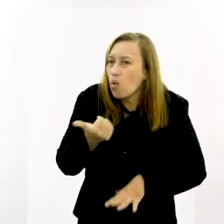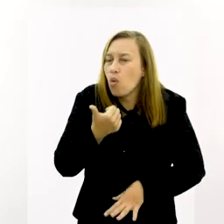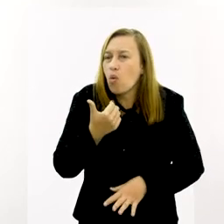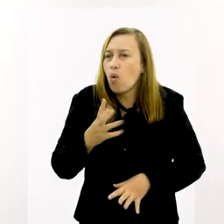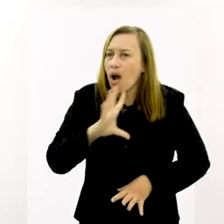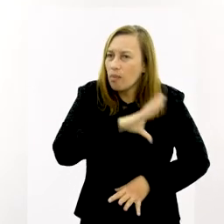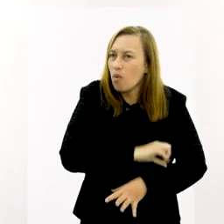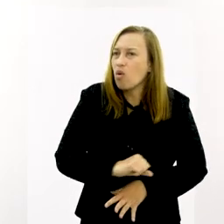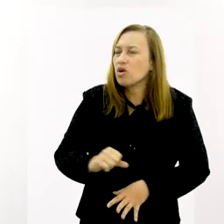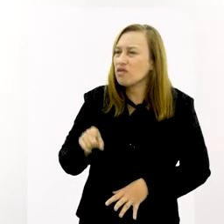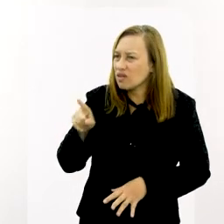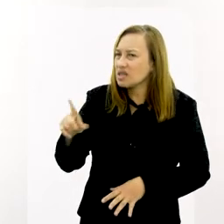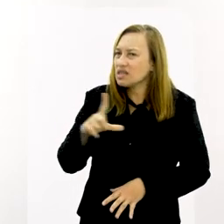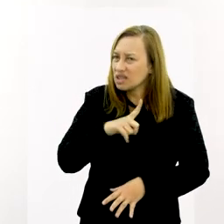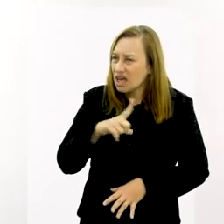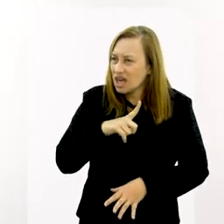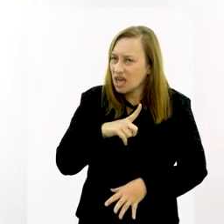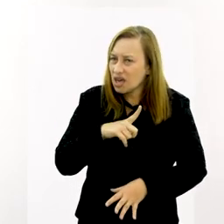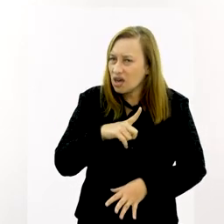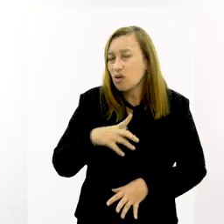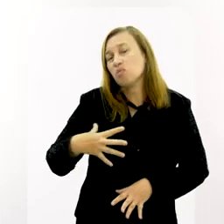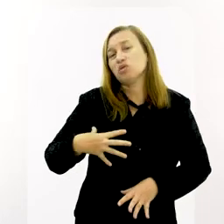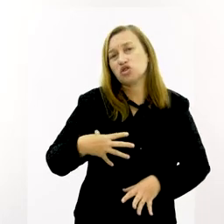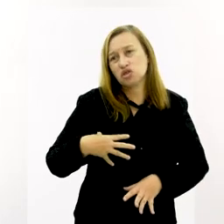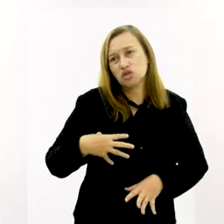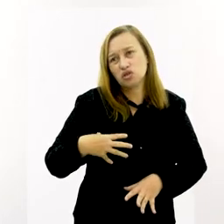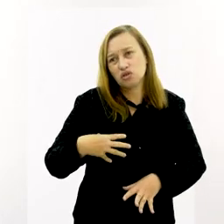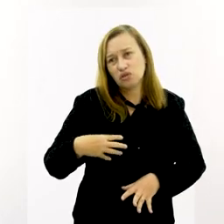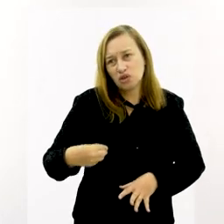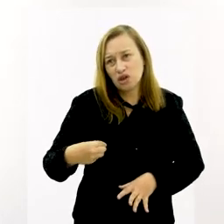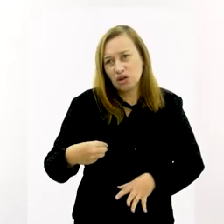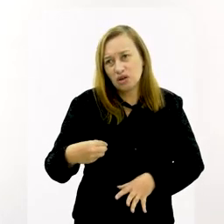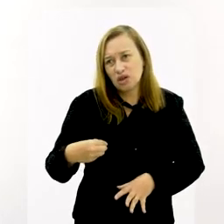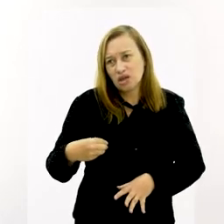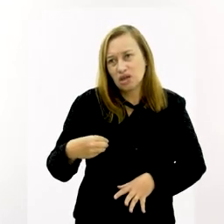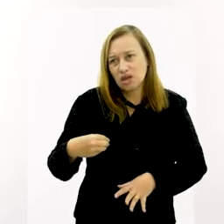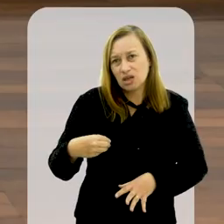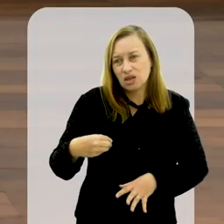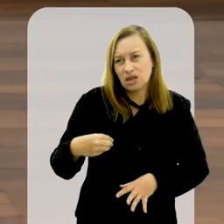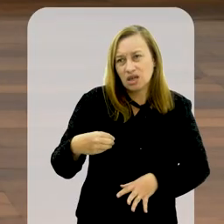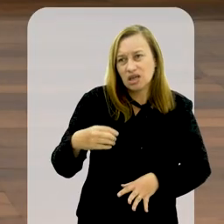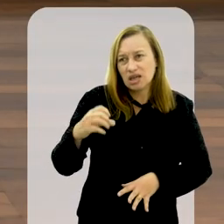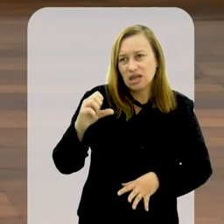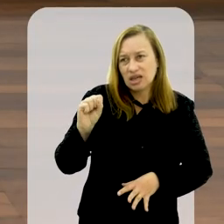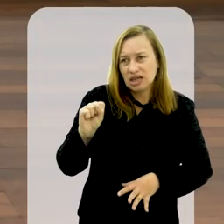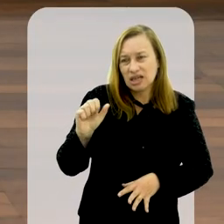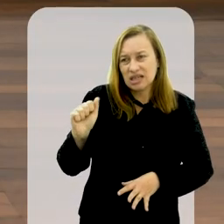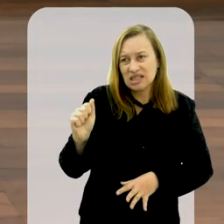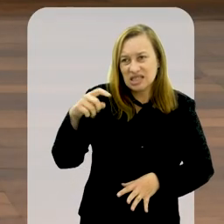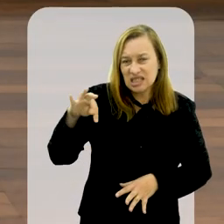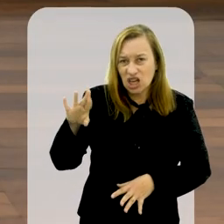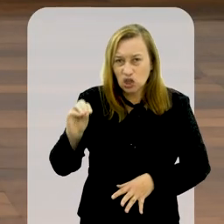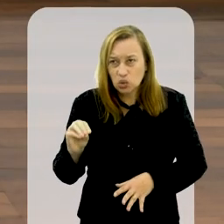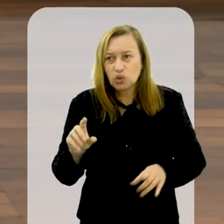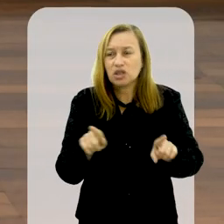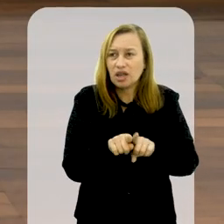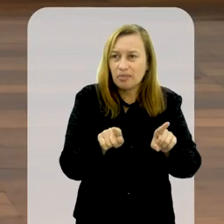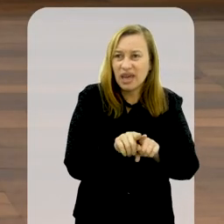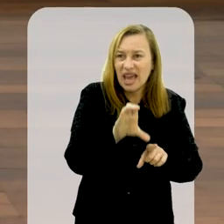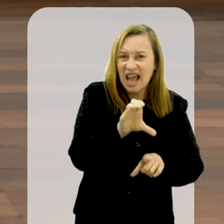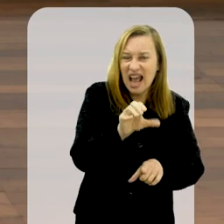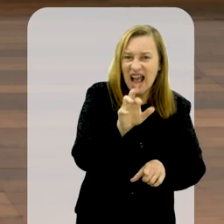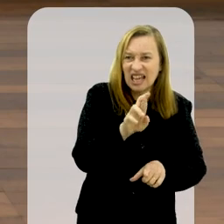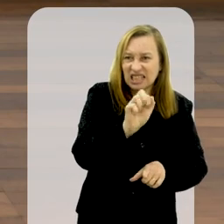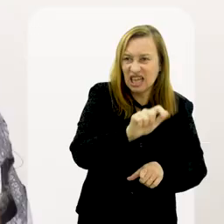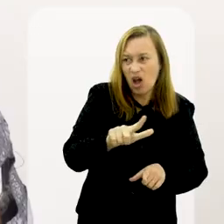com o amor que você tem pela sua filha? Dos seus filhos de santo com a sua filha carnal? São diferentes, são amores diferentes. Mas